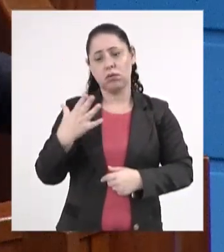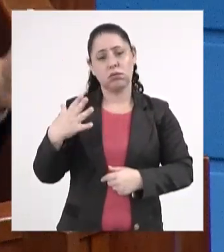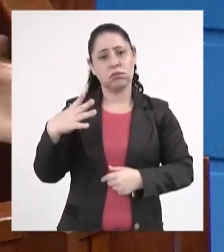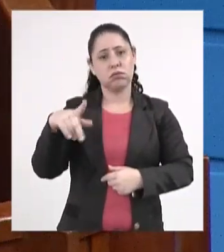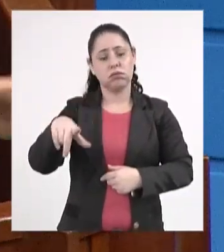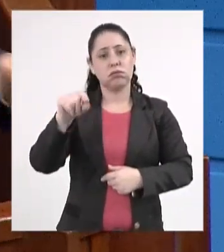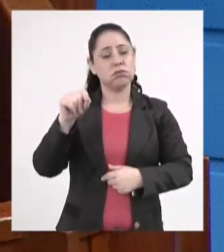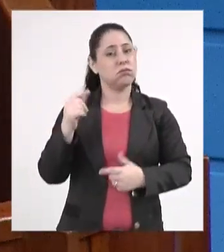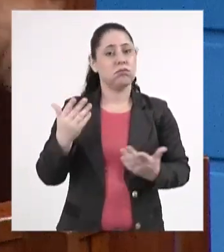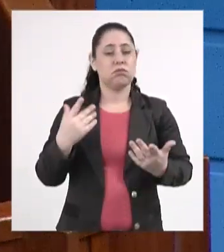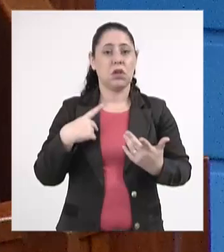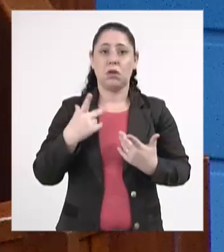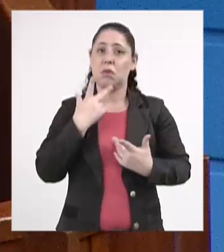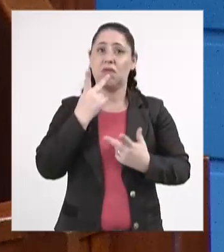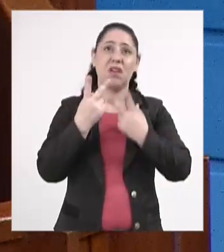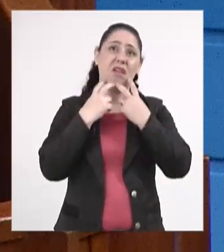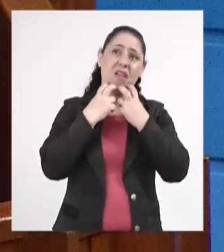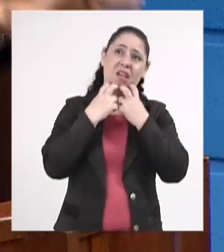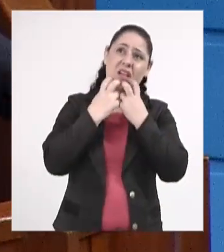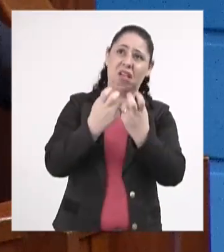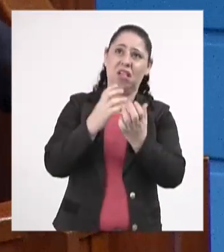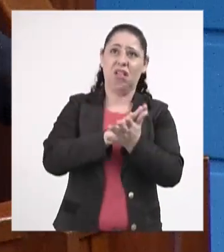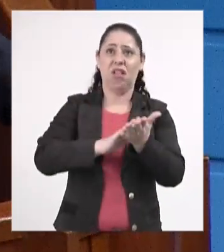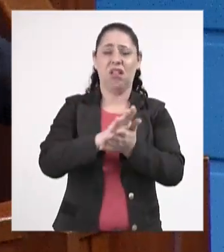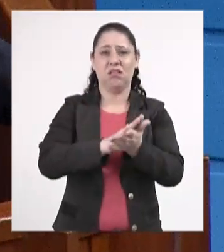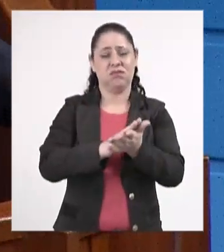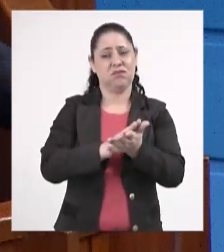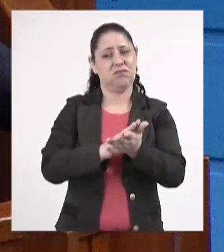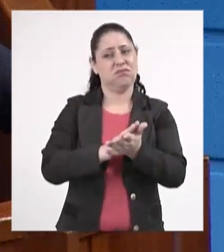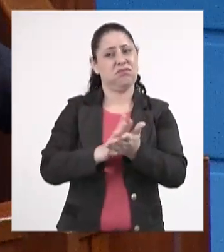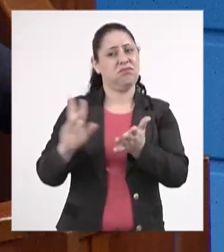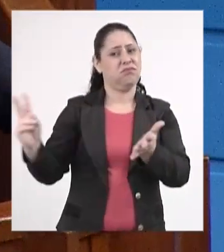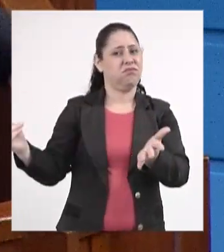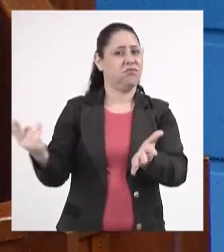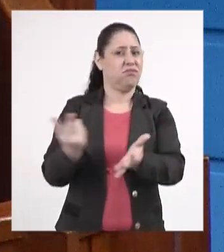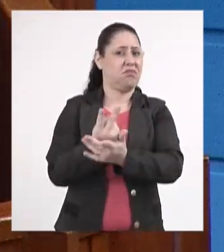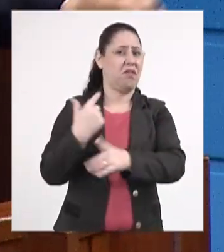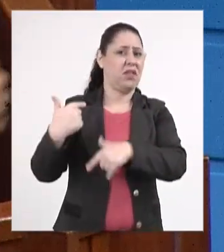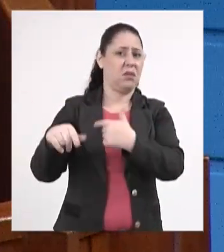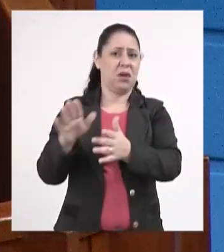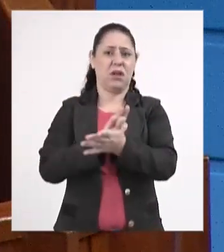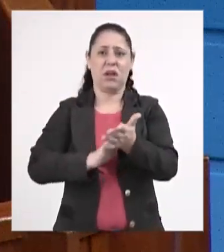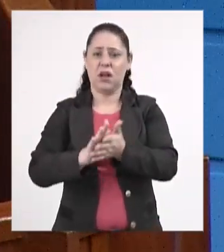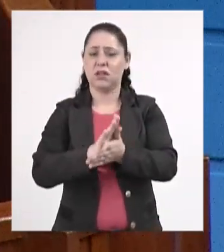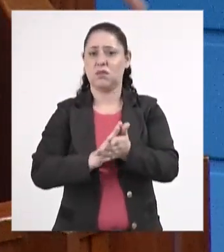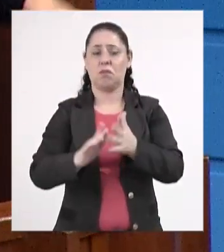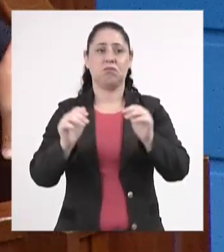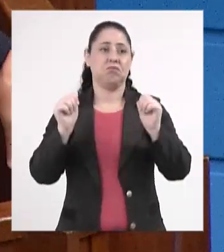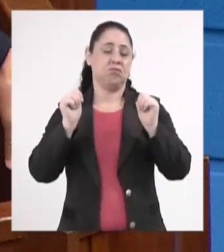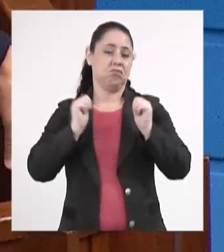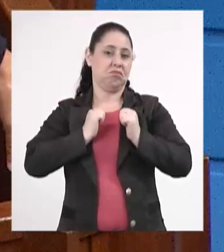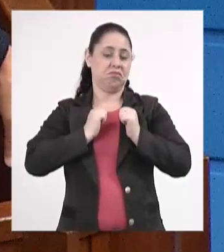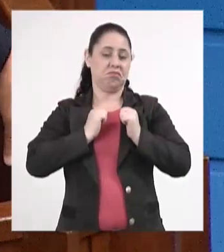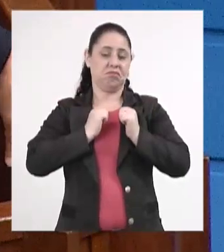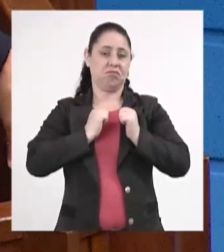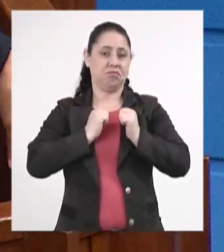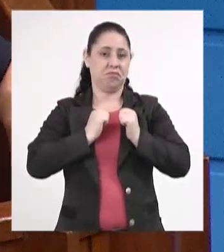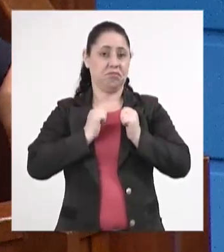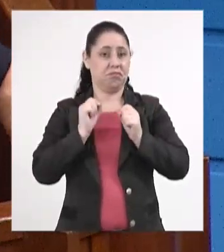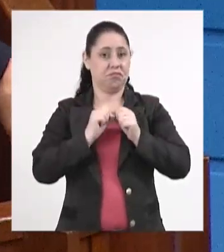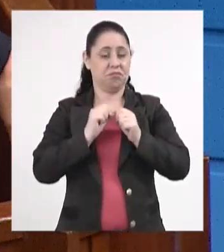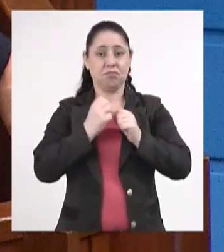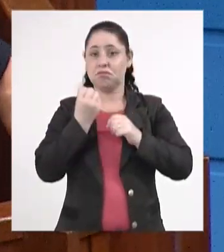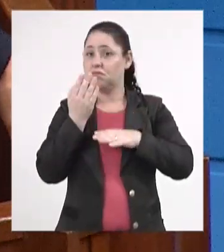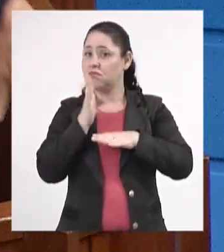Eu posso esperninhar aqui e falar, isso aí não vai trabalhar, não vai produzir para o